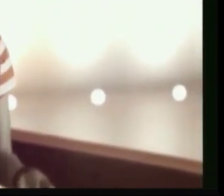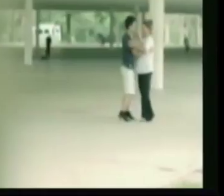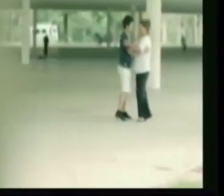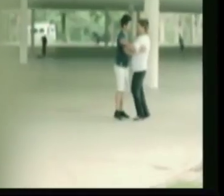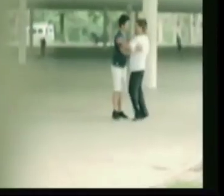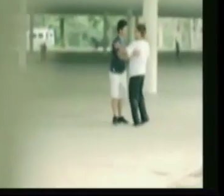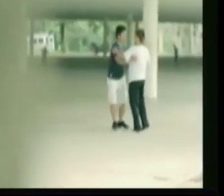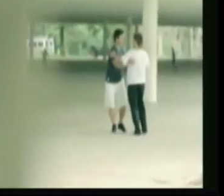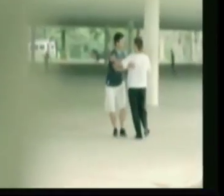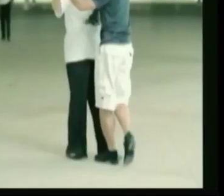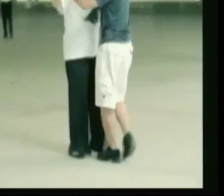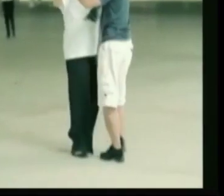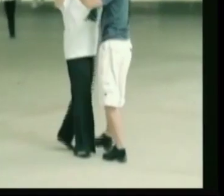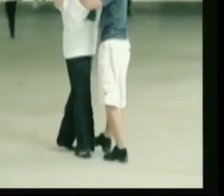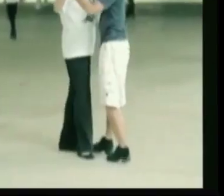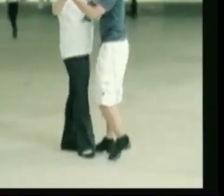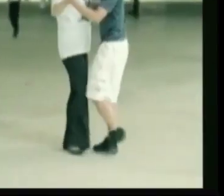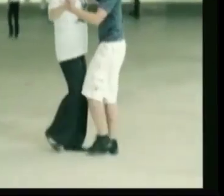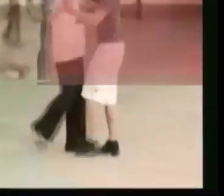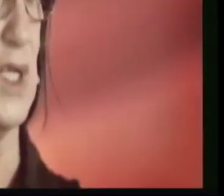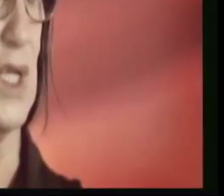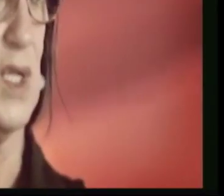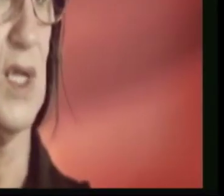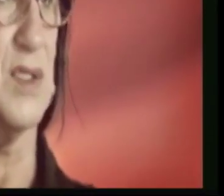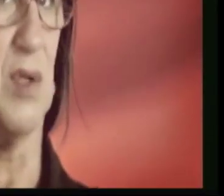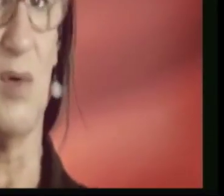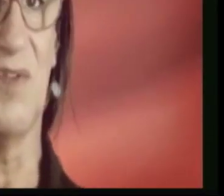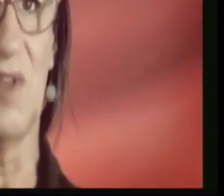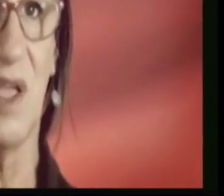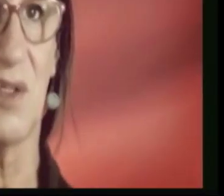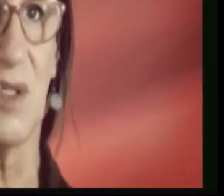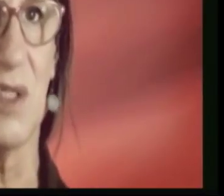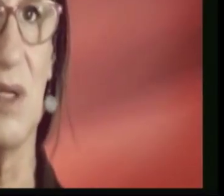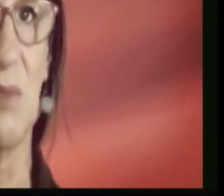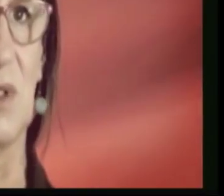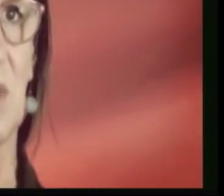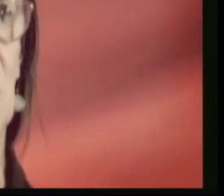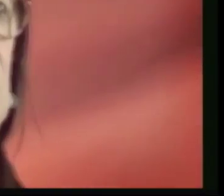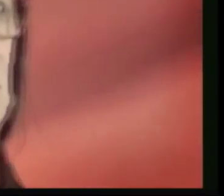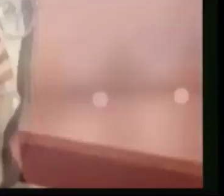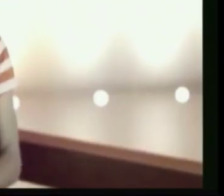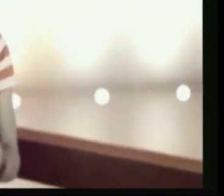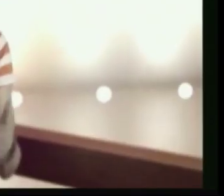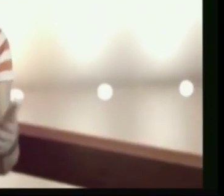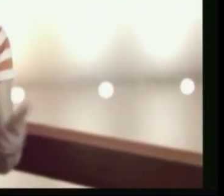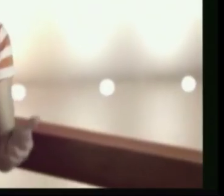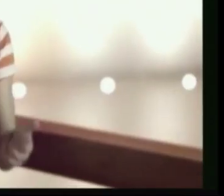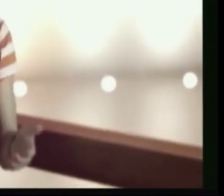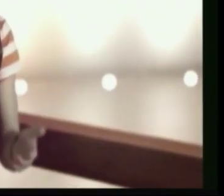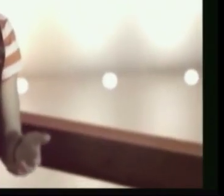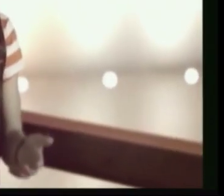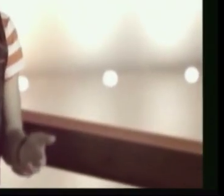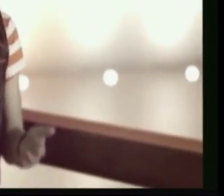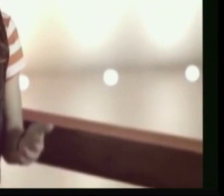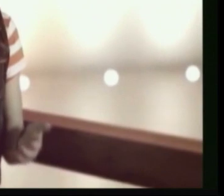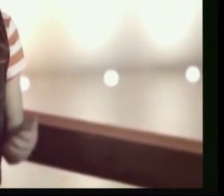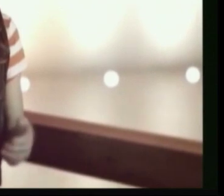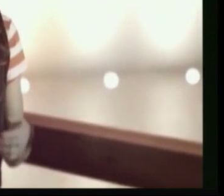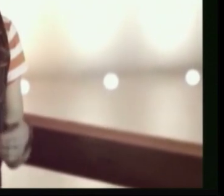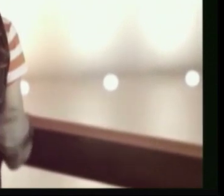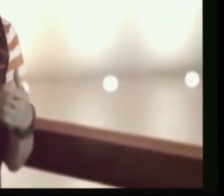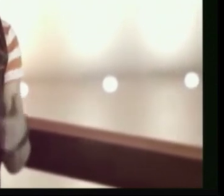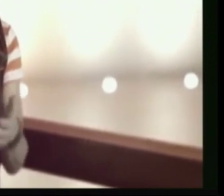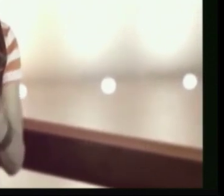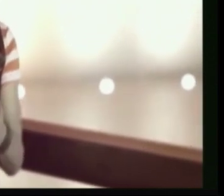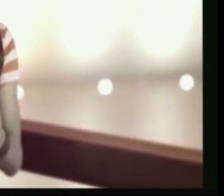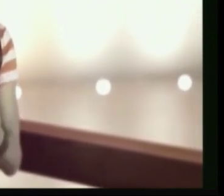terceira idade e as outras idades, e a juventude, são evidentes, né? Mas isso não é o que o pictograma diz. O